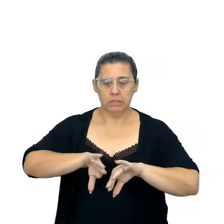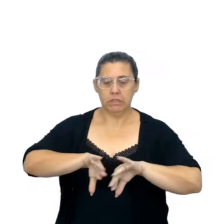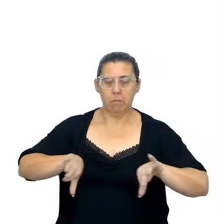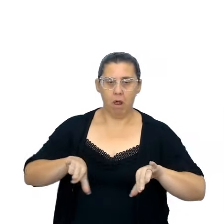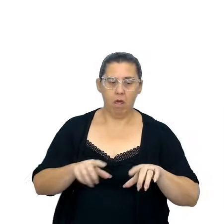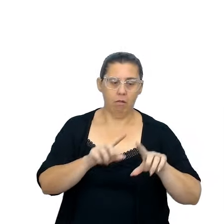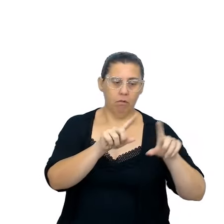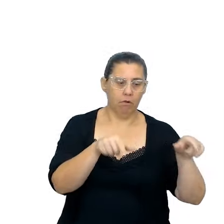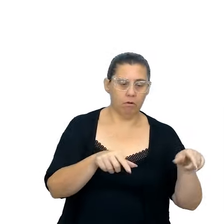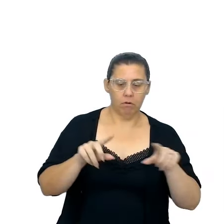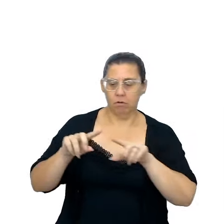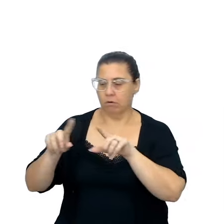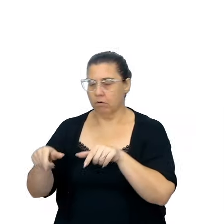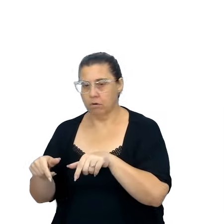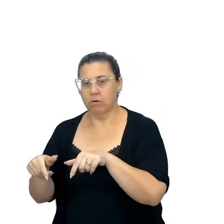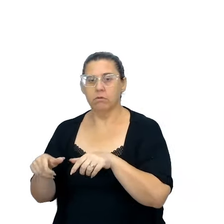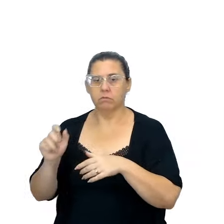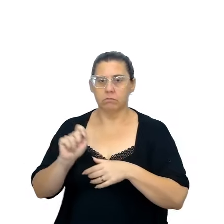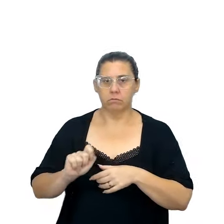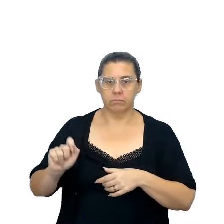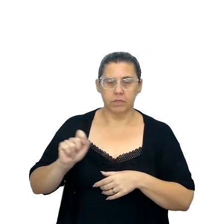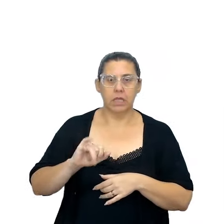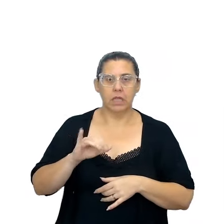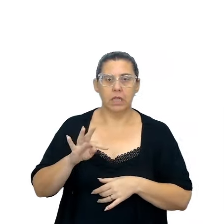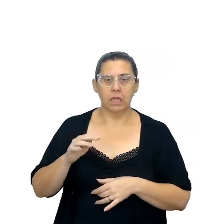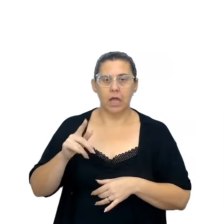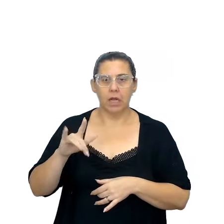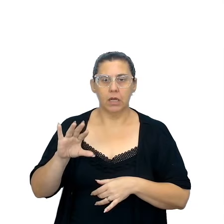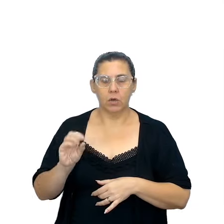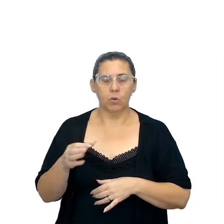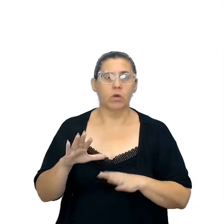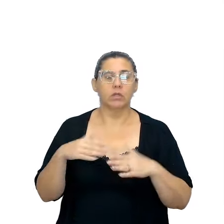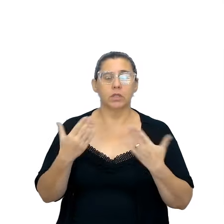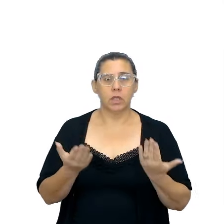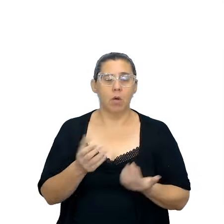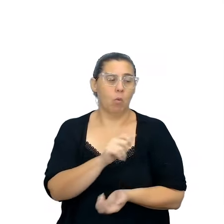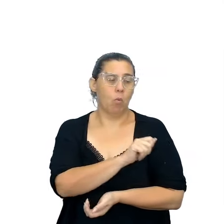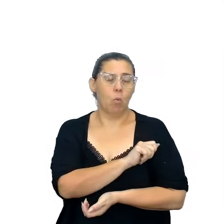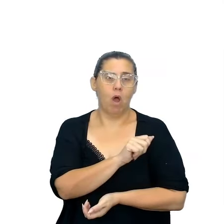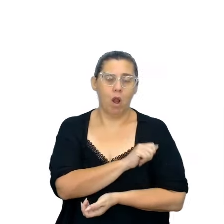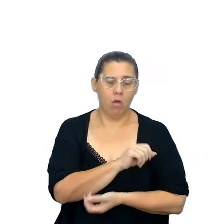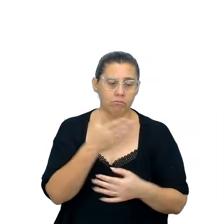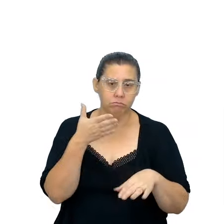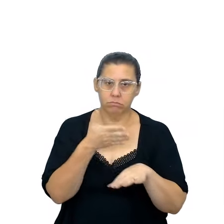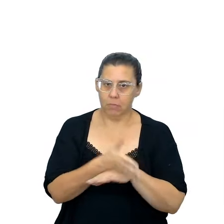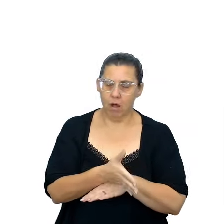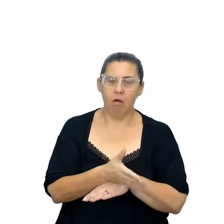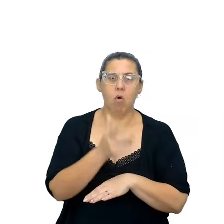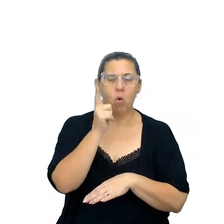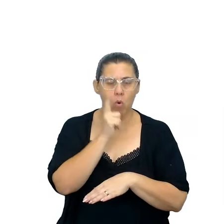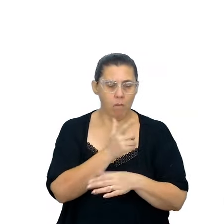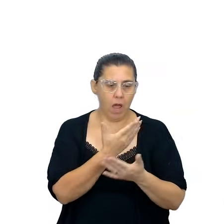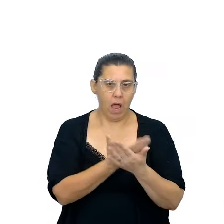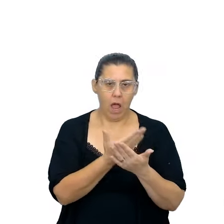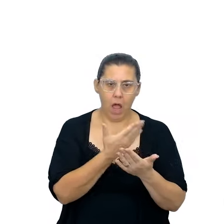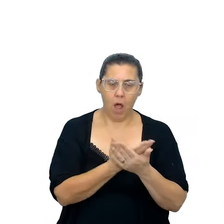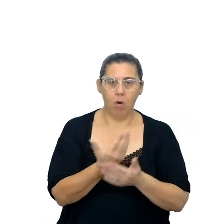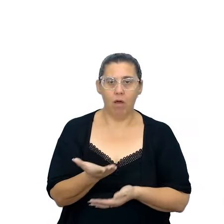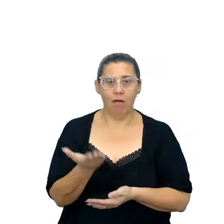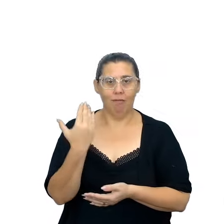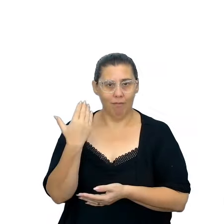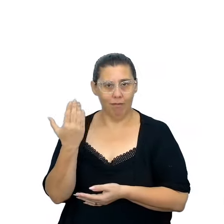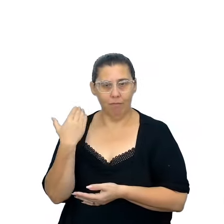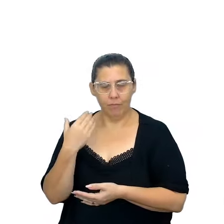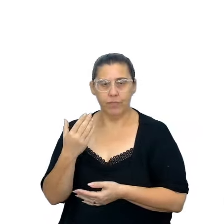colocadas entre parênteses e escritas em itálico. Então, veja, os estudantes tiveram acesso nas aulas anteriores,